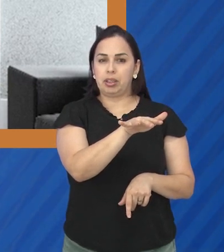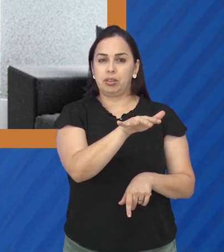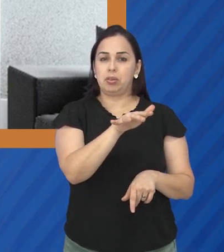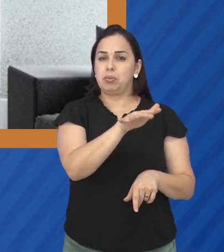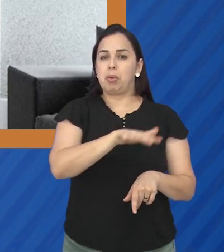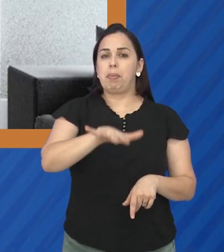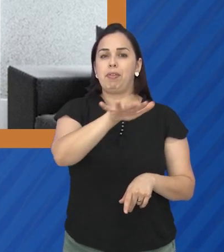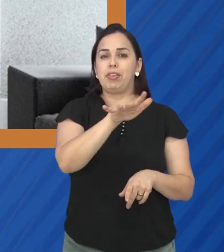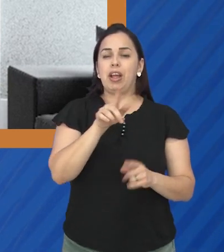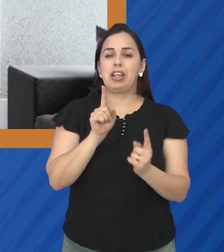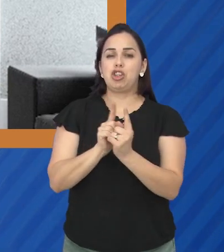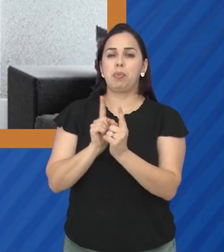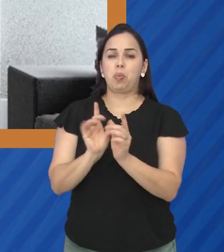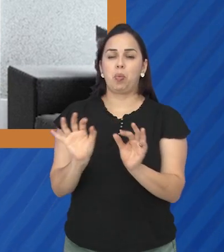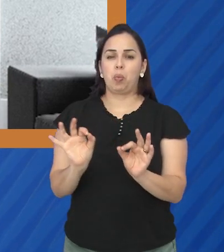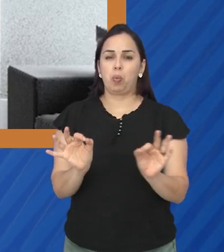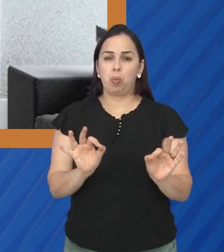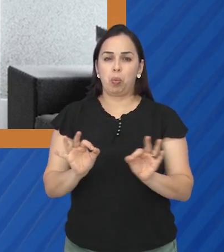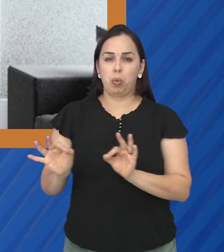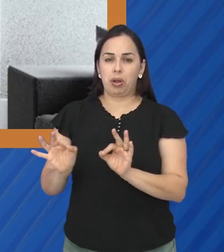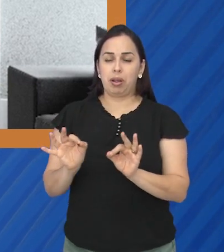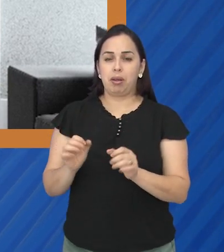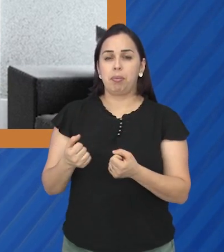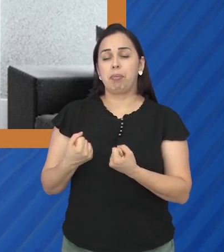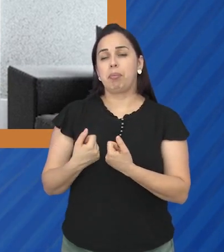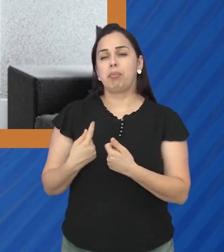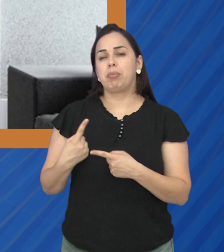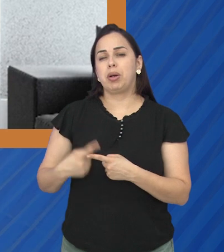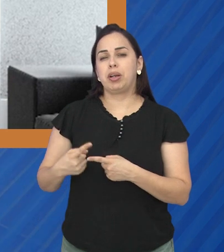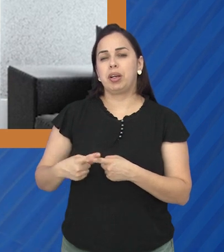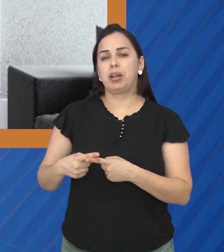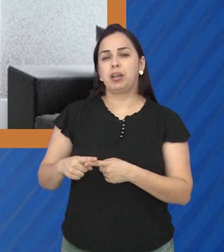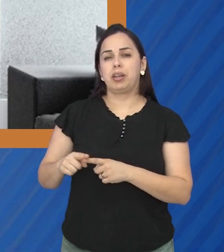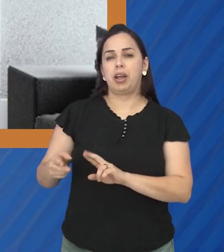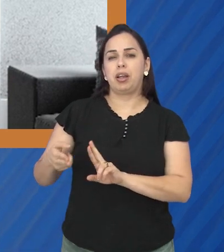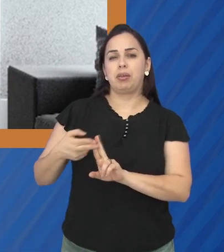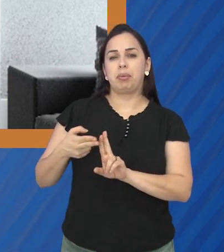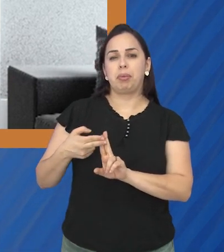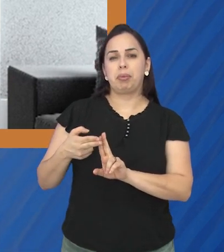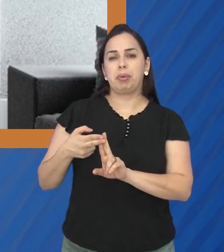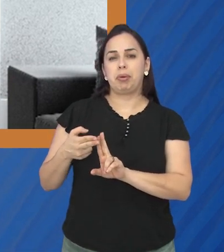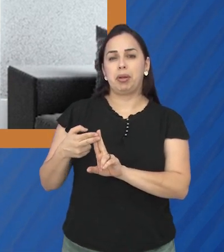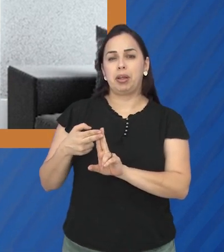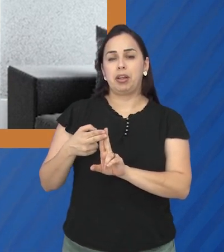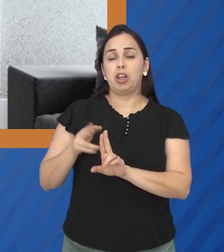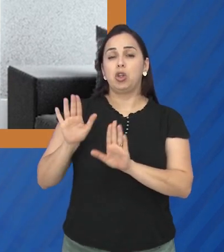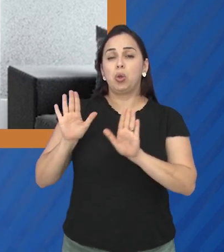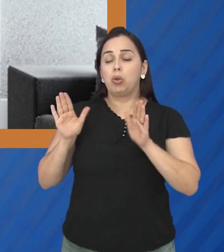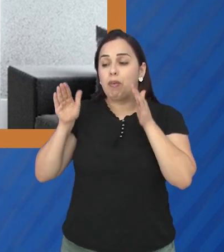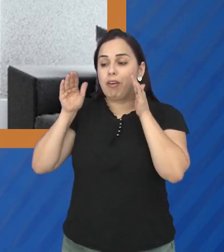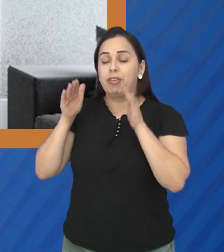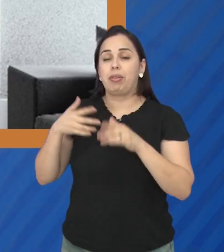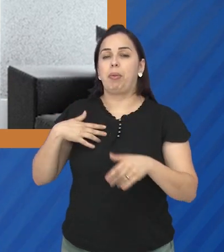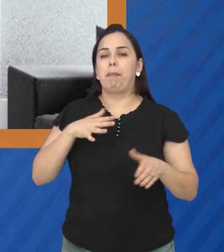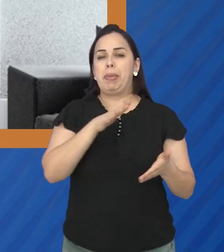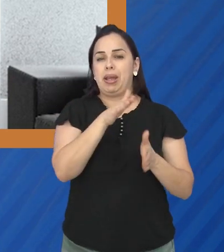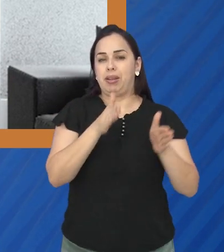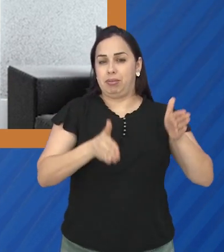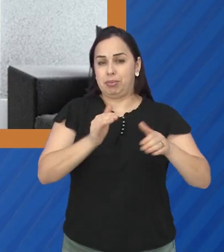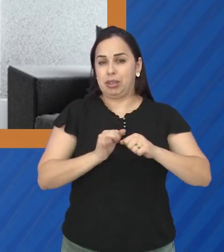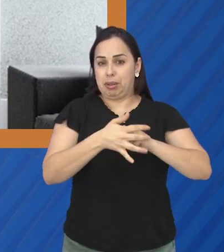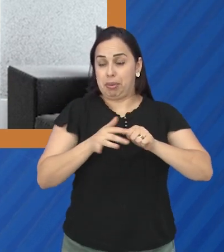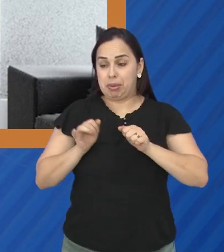ser atendida porque muito do sistema público se desviou para o enfrentamento da pandemia Houve